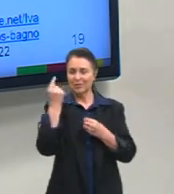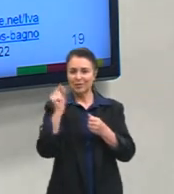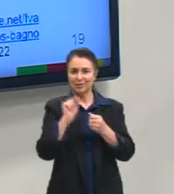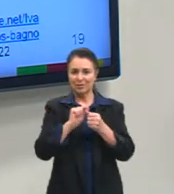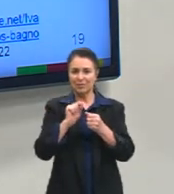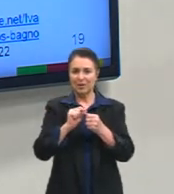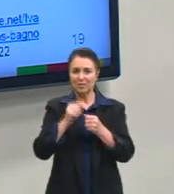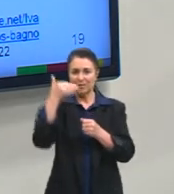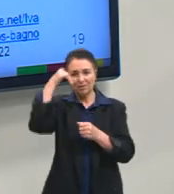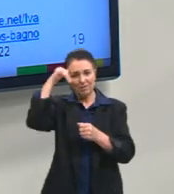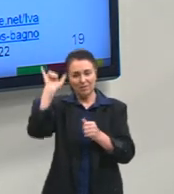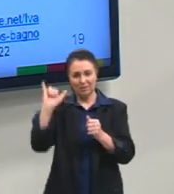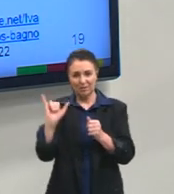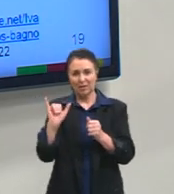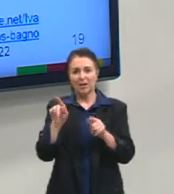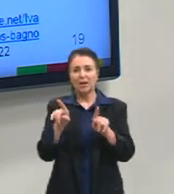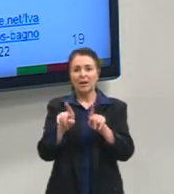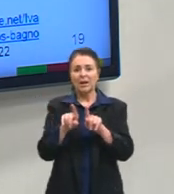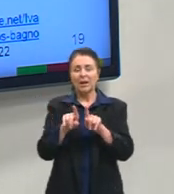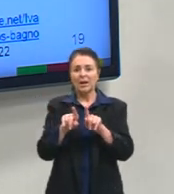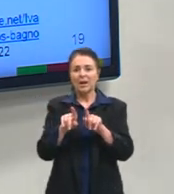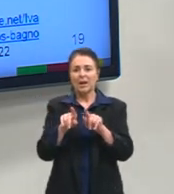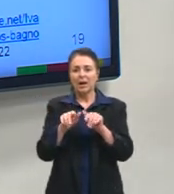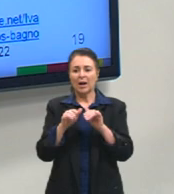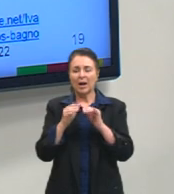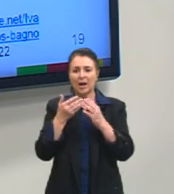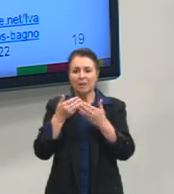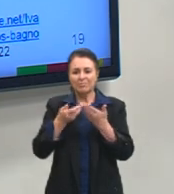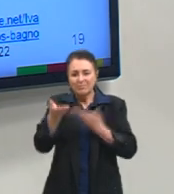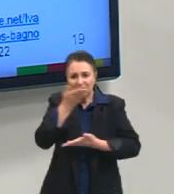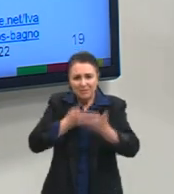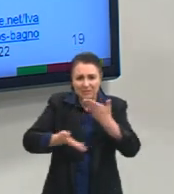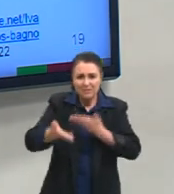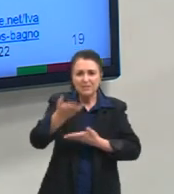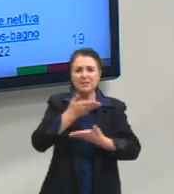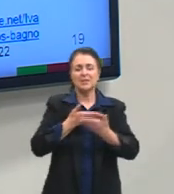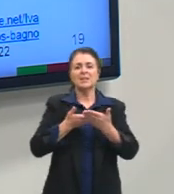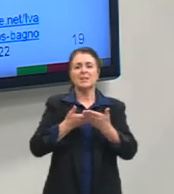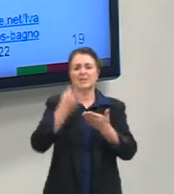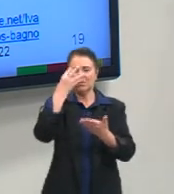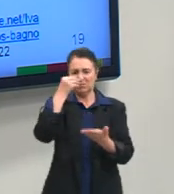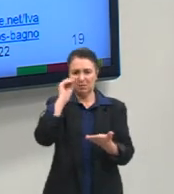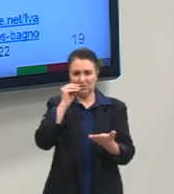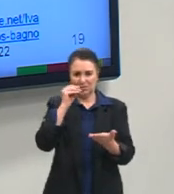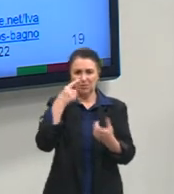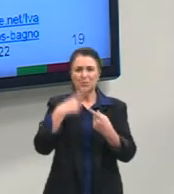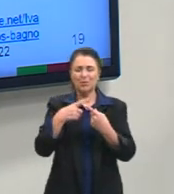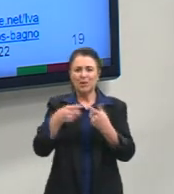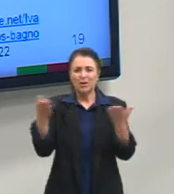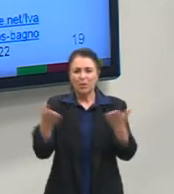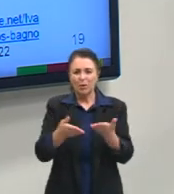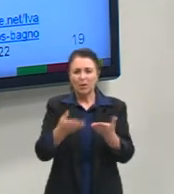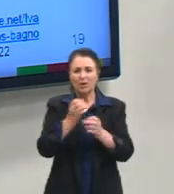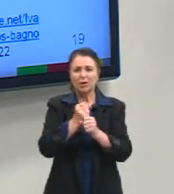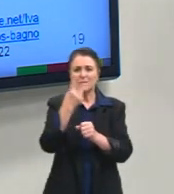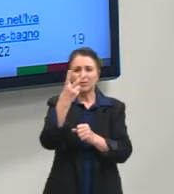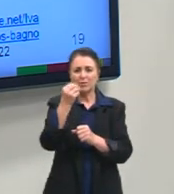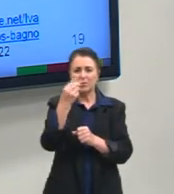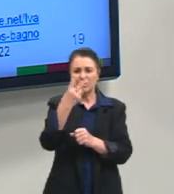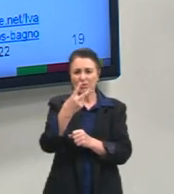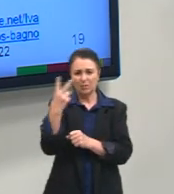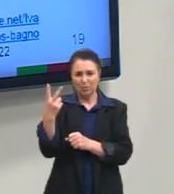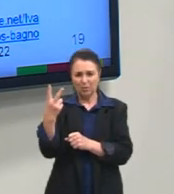preconceito linguístico adiante. Por que a gente ainda, hoje, em 2022, com todos os conhecimentos que a gente tem, a gente